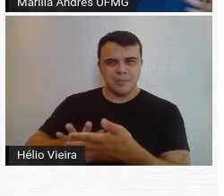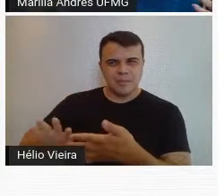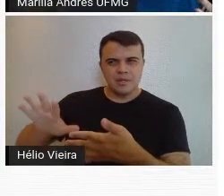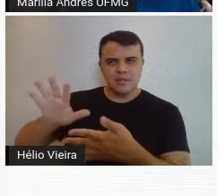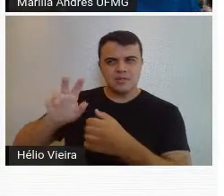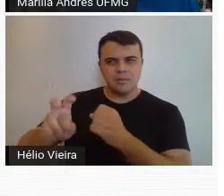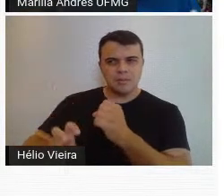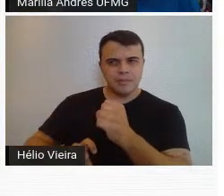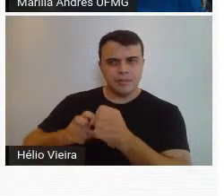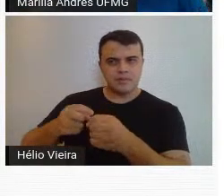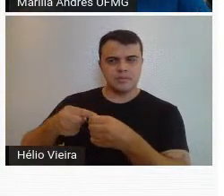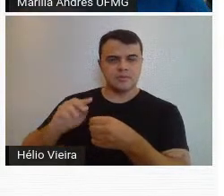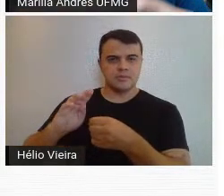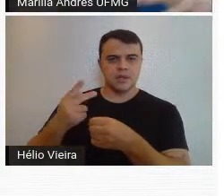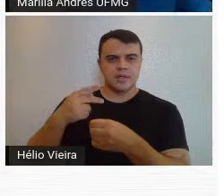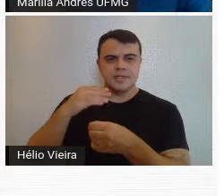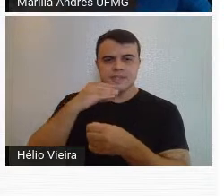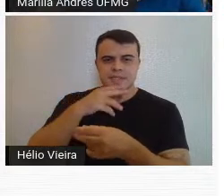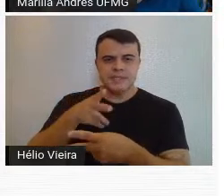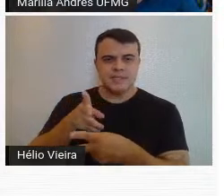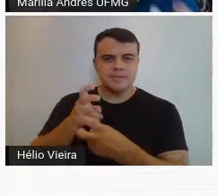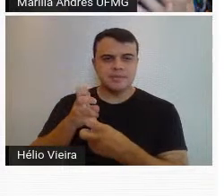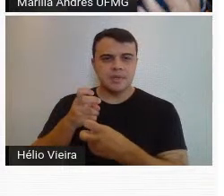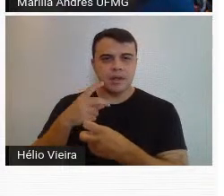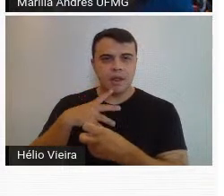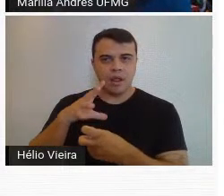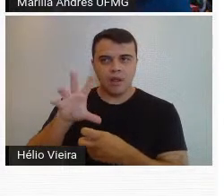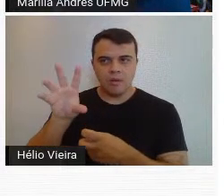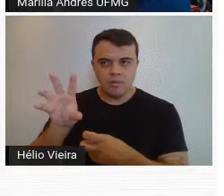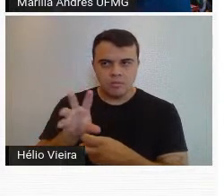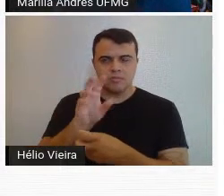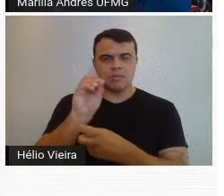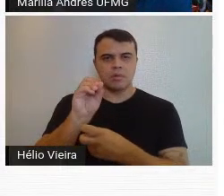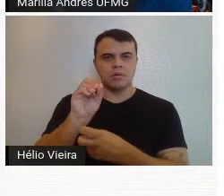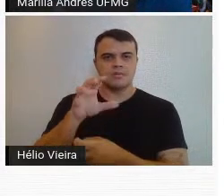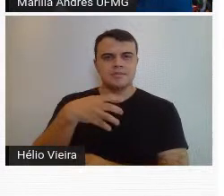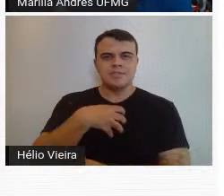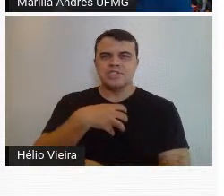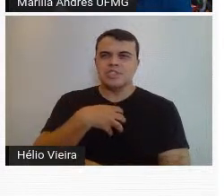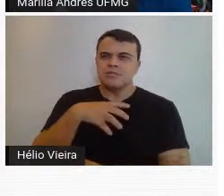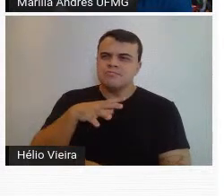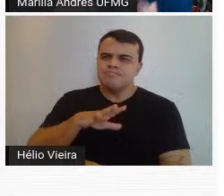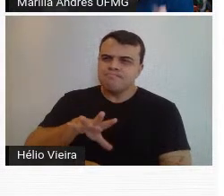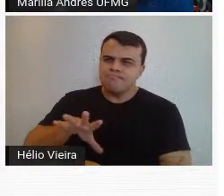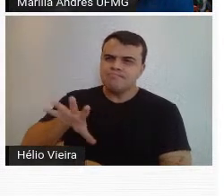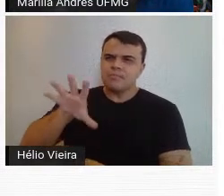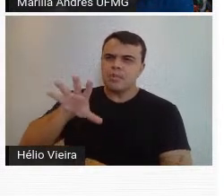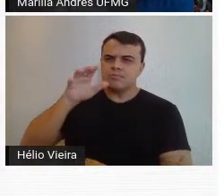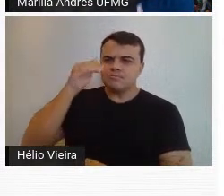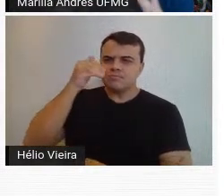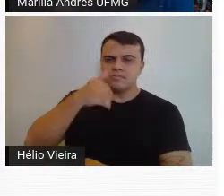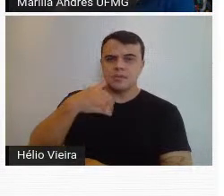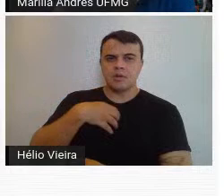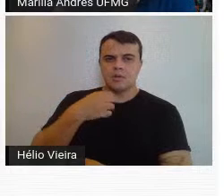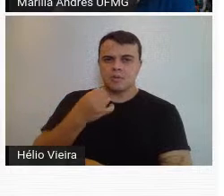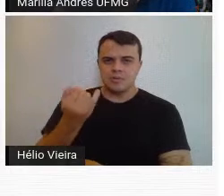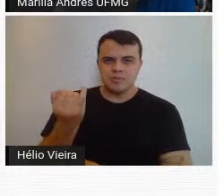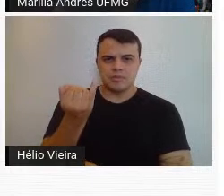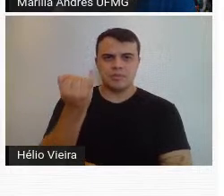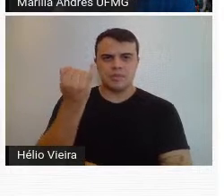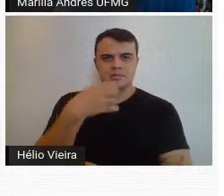Municipal que a gente percebe como ele captava a atmosfera do Parque Municipal com muito vigor, com muita